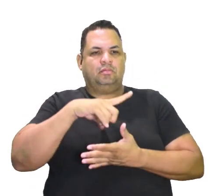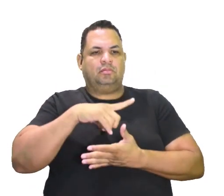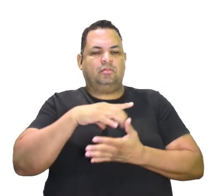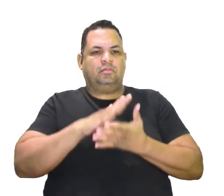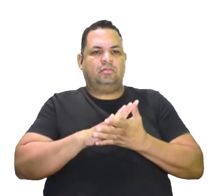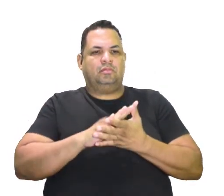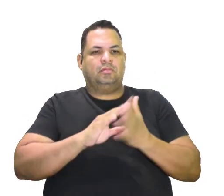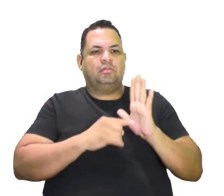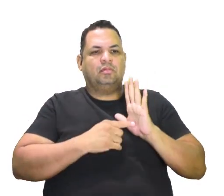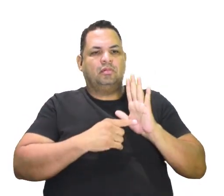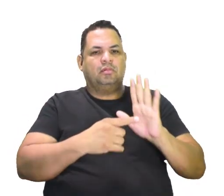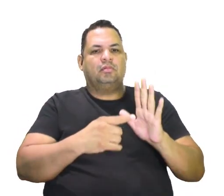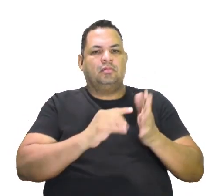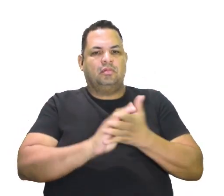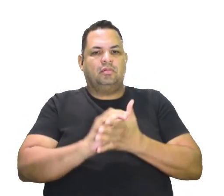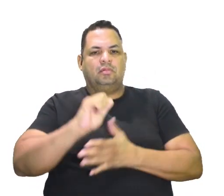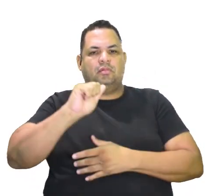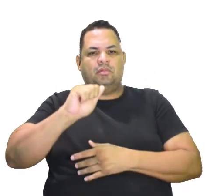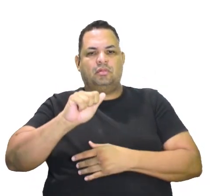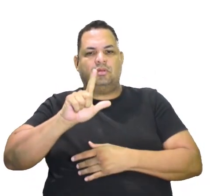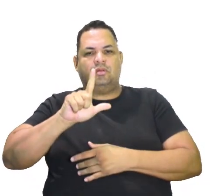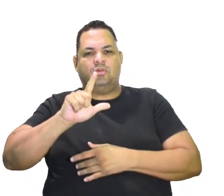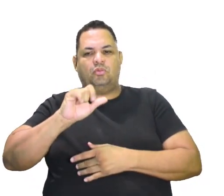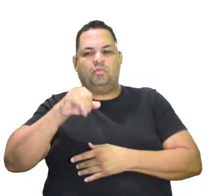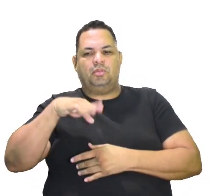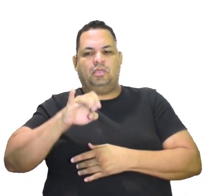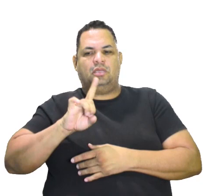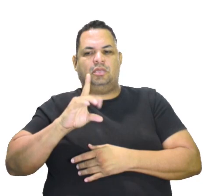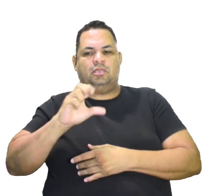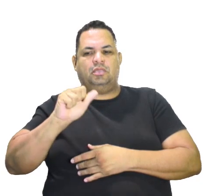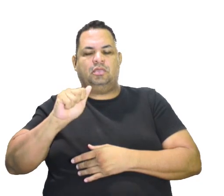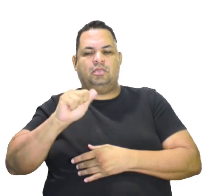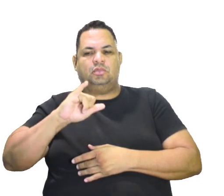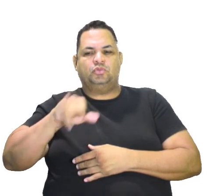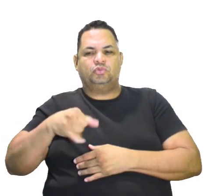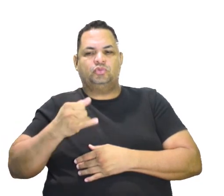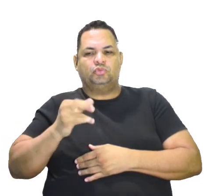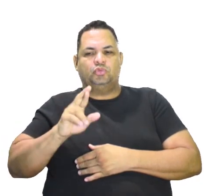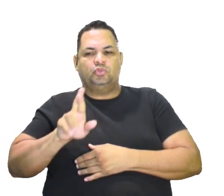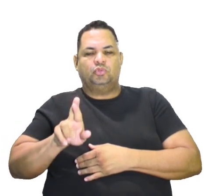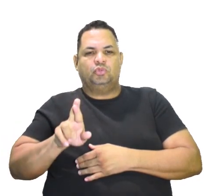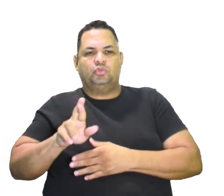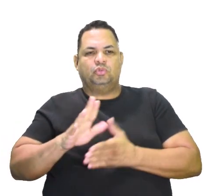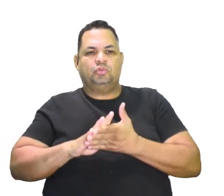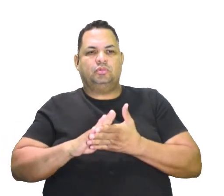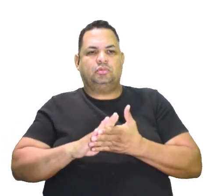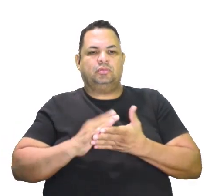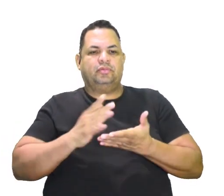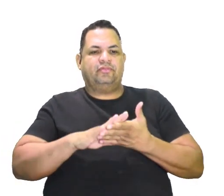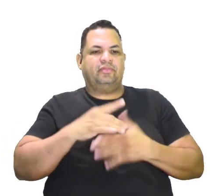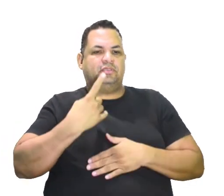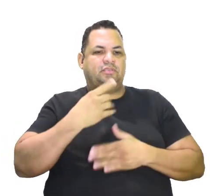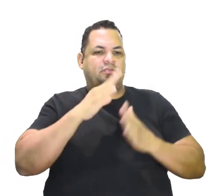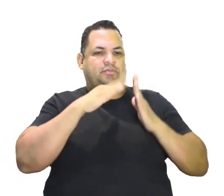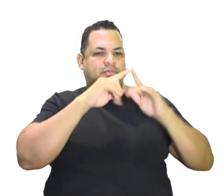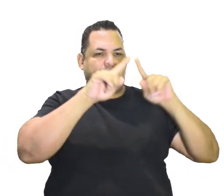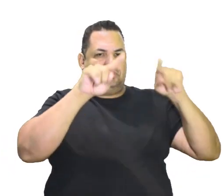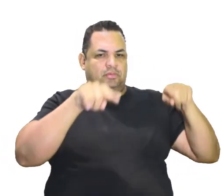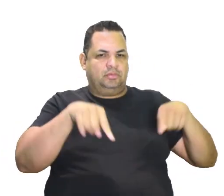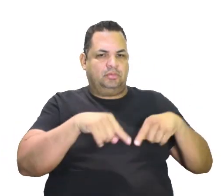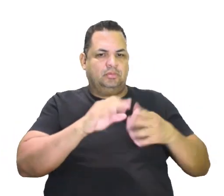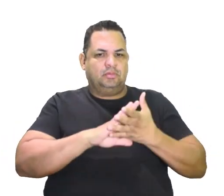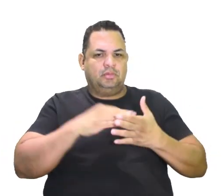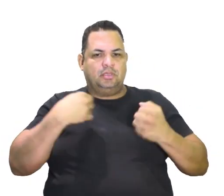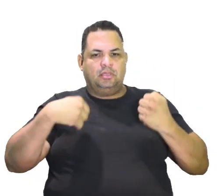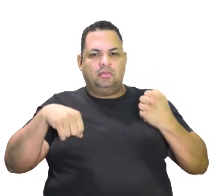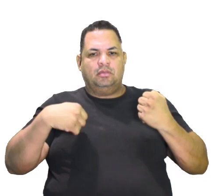representante aqui no Almeida Júnior. Quando ele faz aqui essa obra aqui, o Caipi, ele faz também o